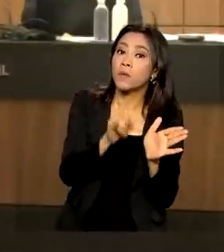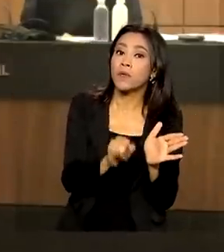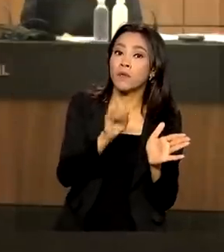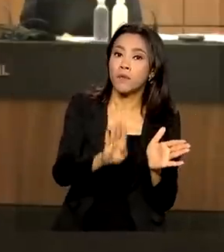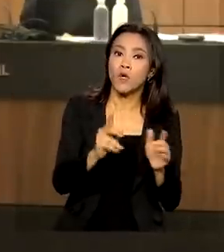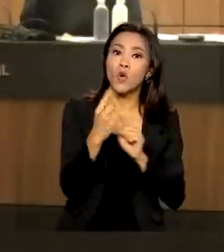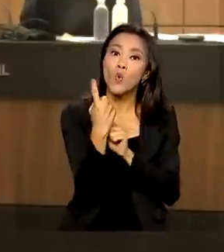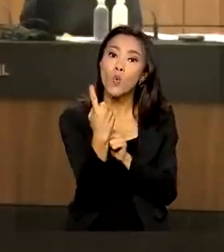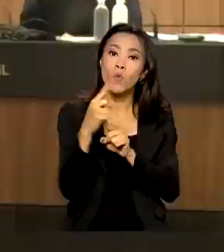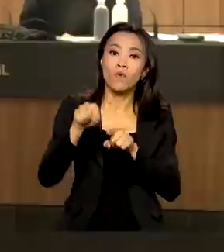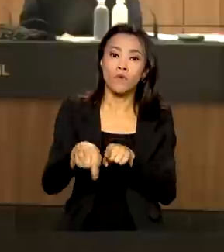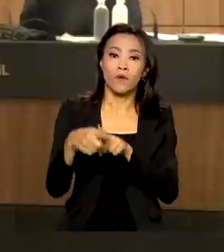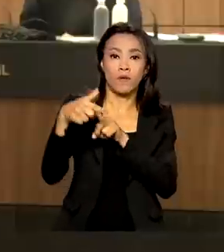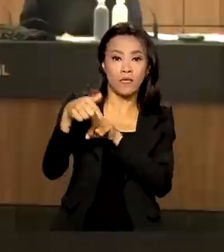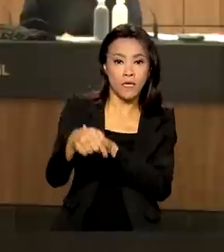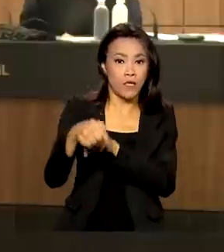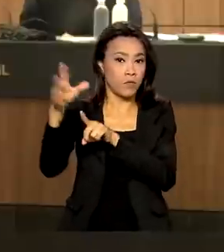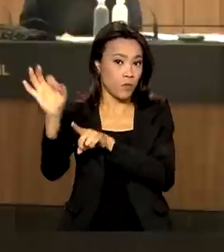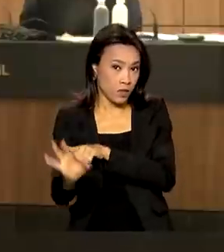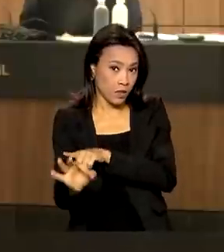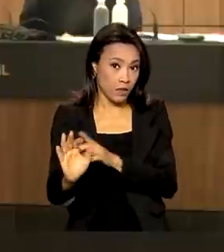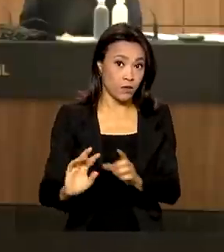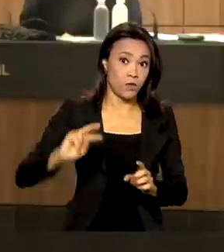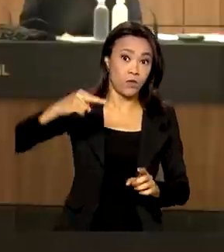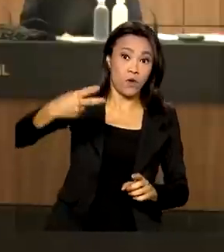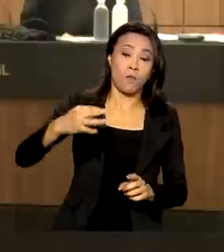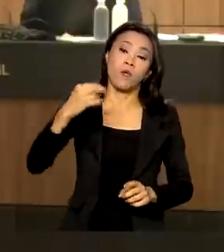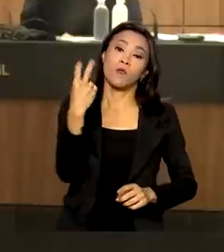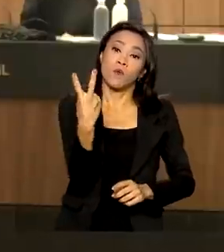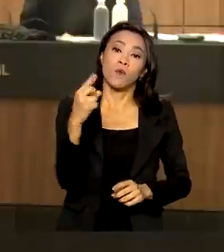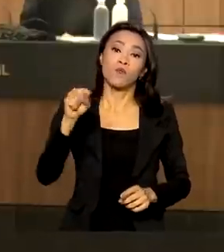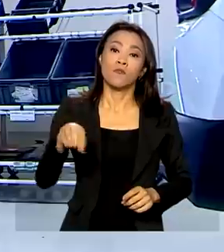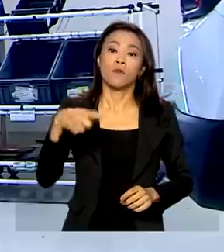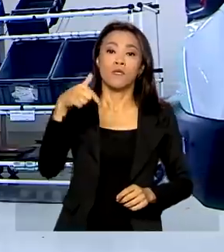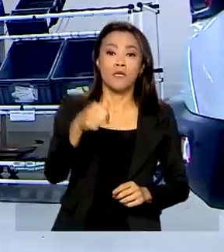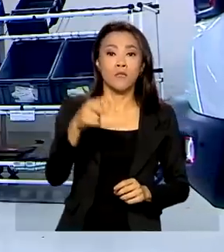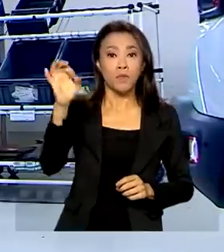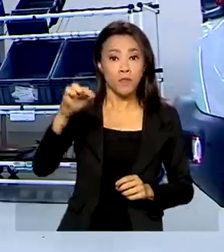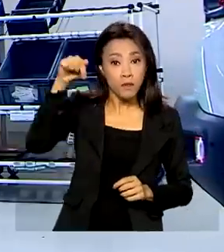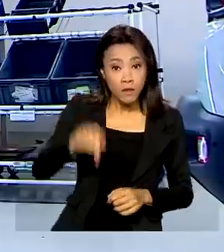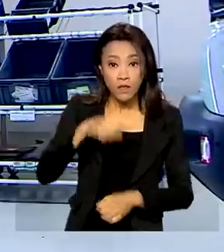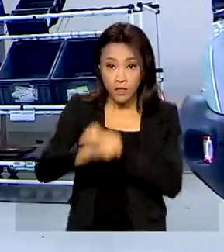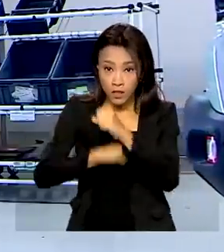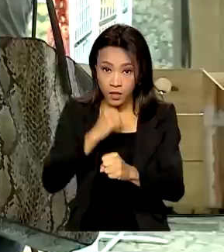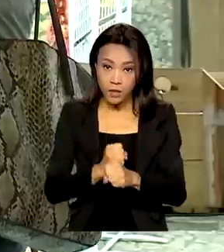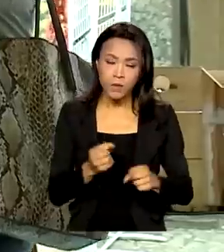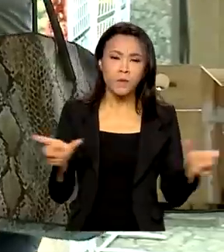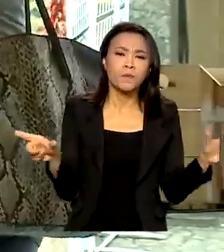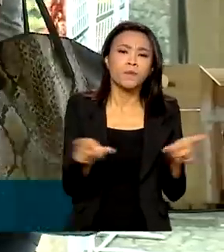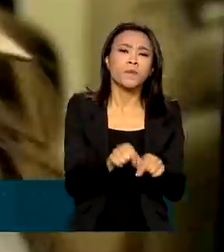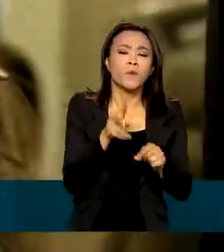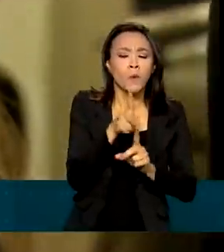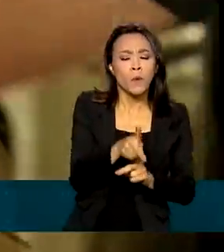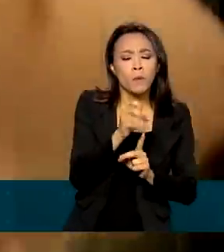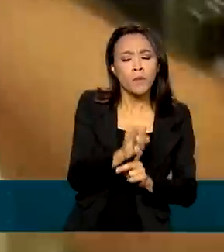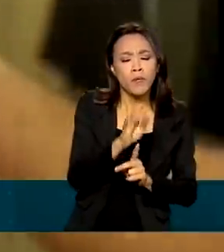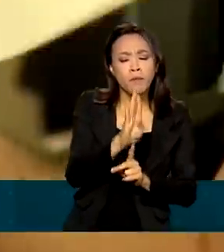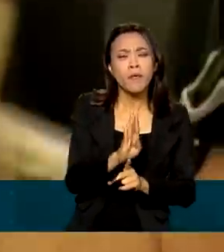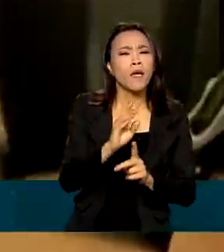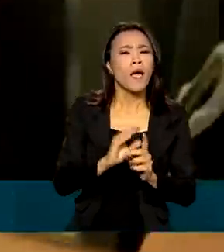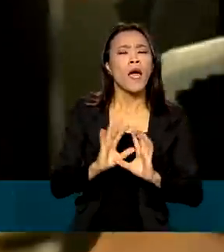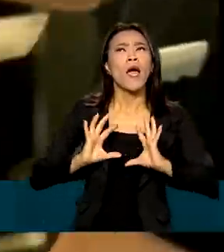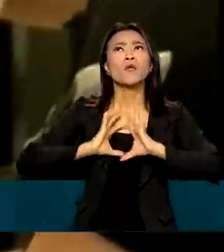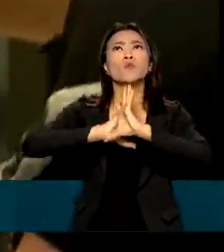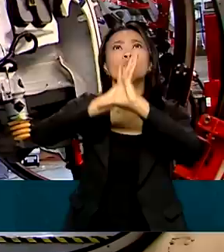de 1,7% para 2,7% neste ano. O PIB é a soma de todos os bens e